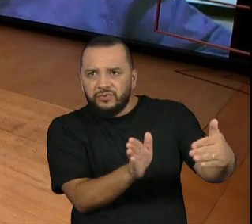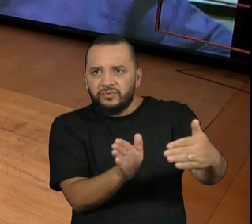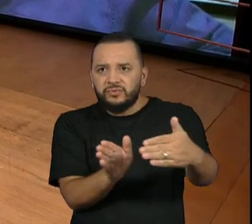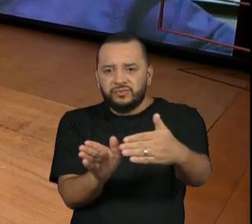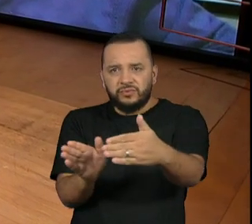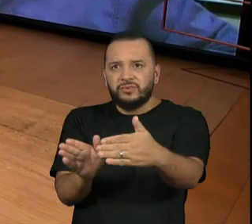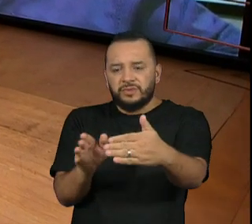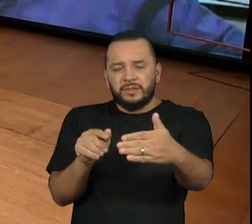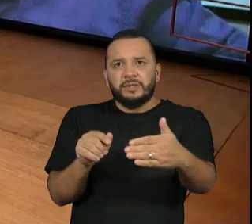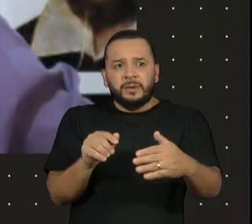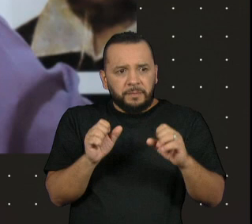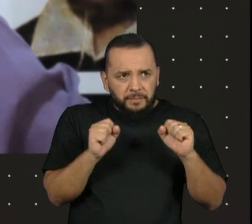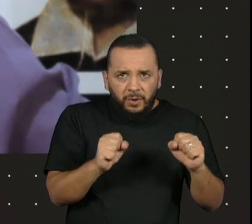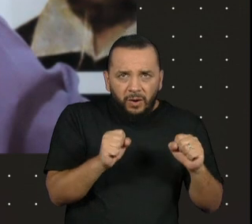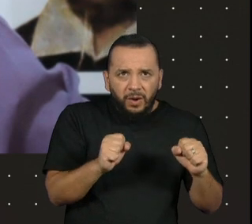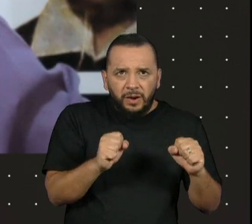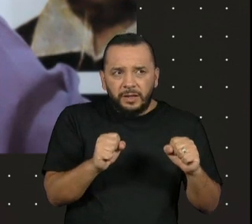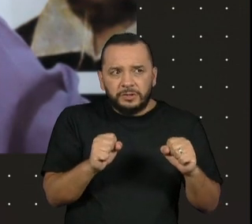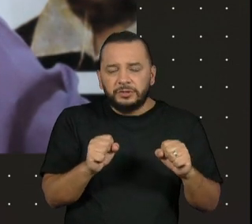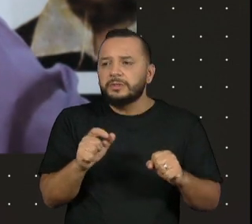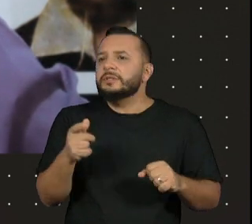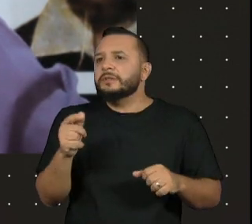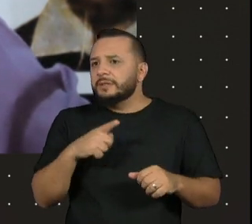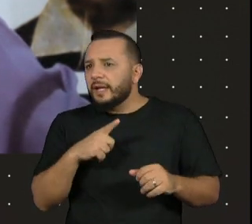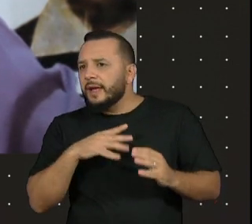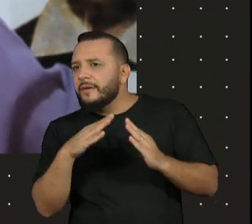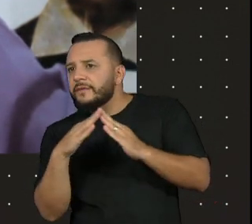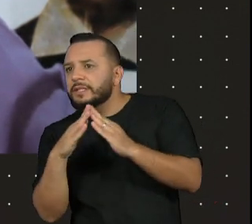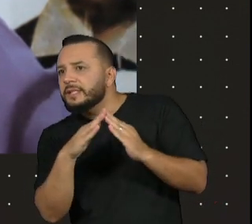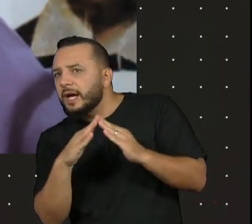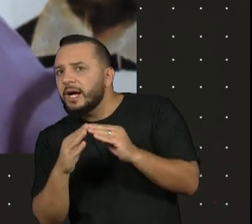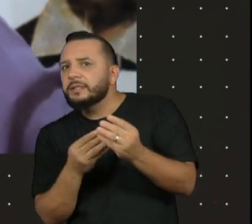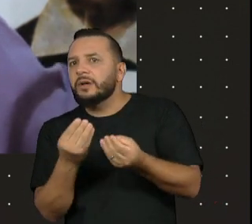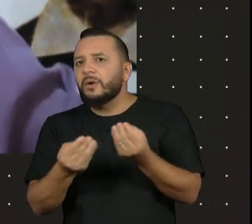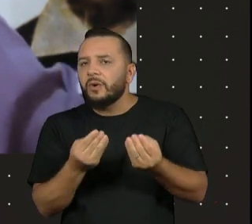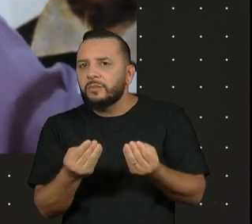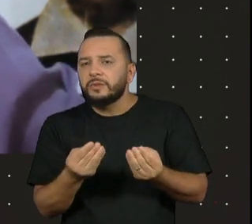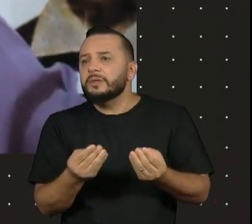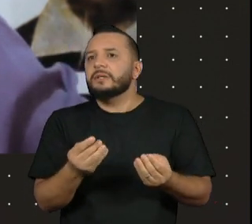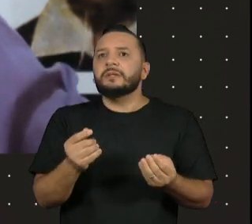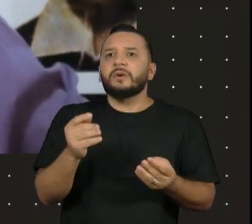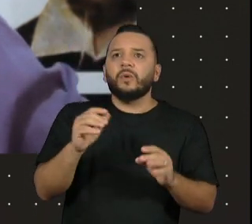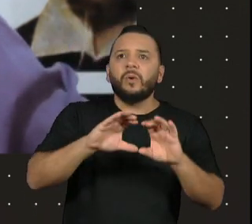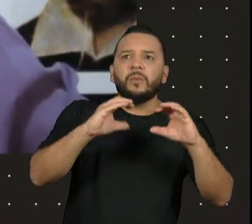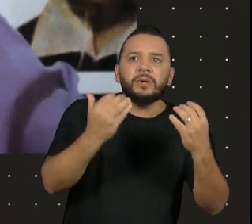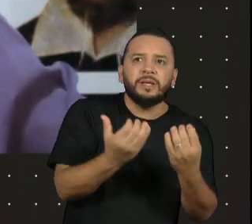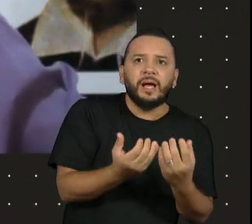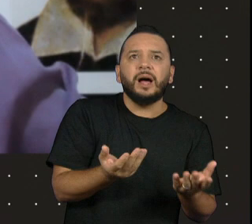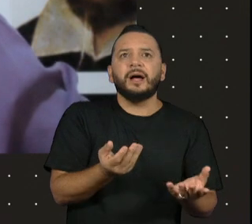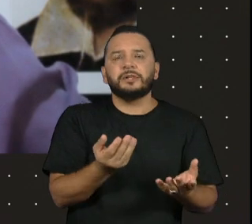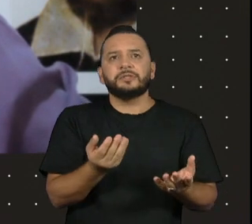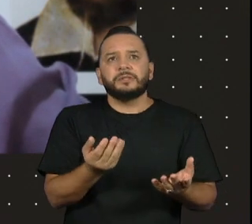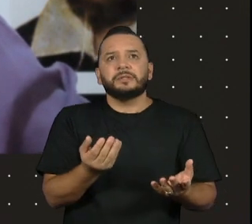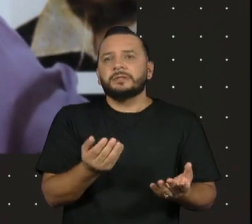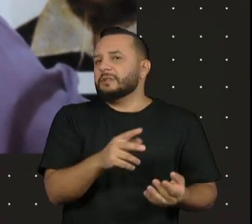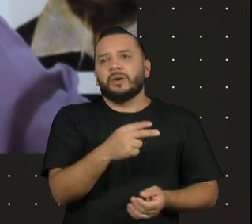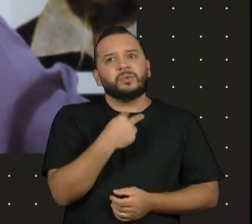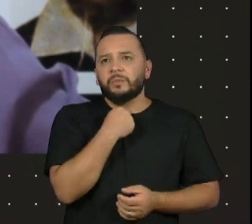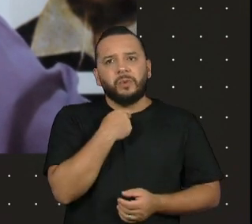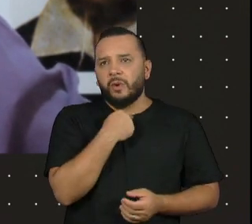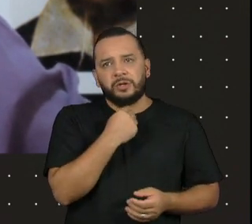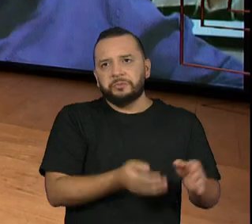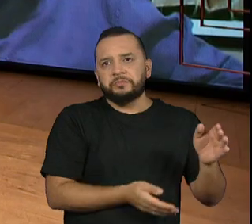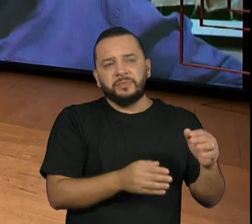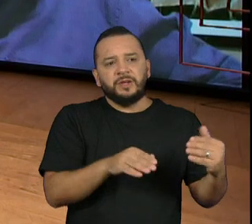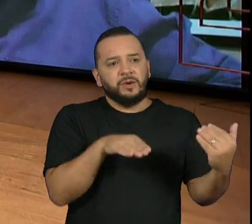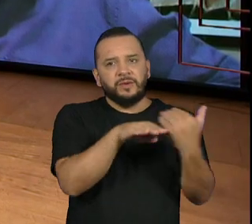investigava. Tem relação de vizinhança de um lado e do outro? Tem relação de comunidade aqui? Então, essa avenida não pode passar por